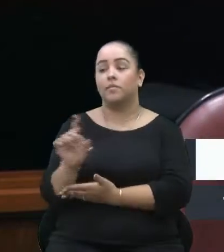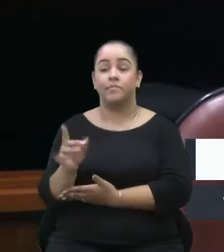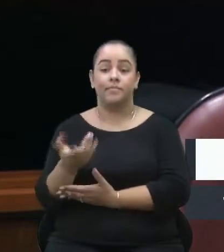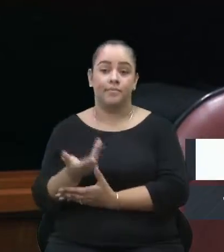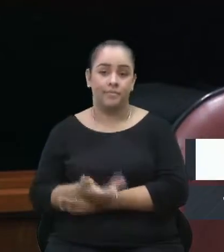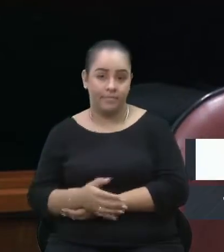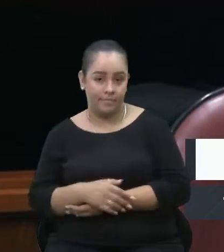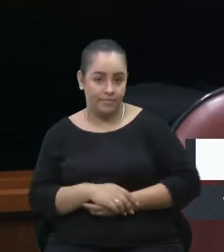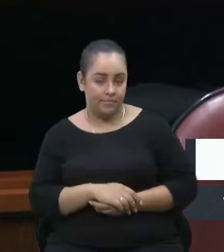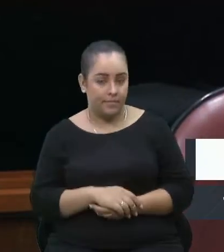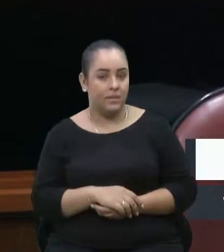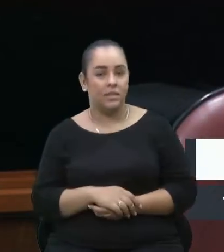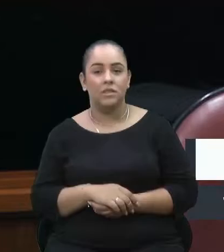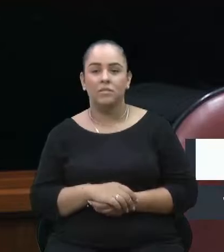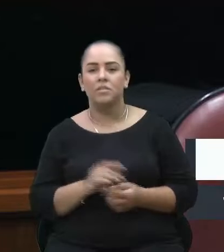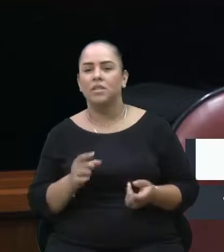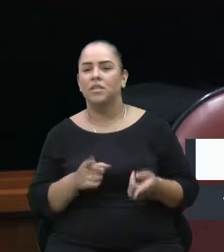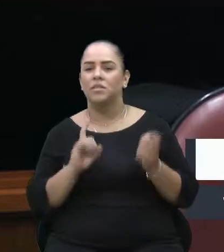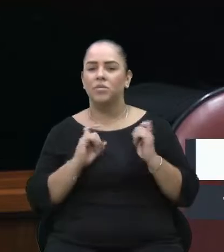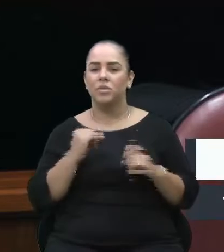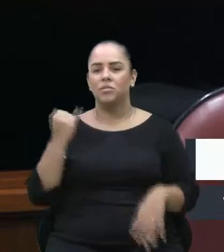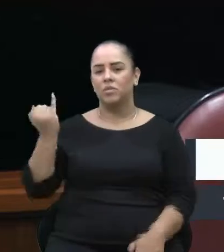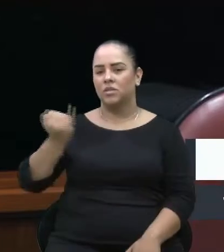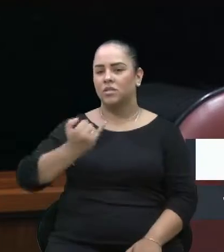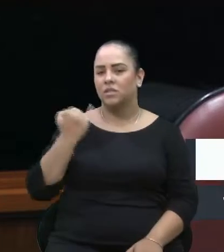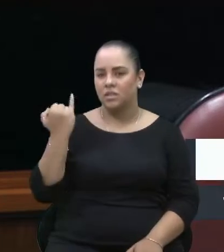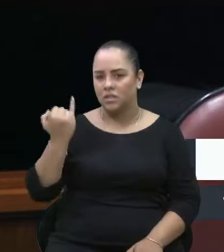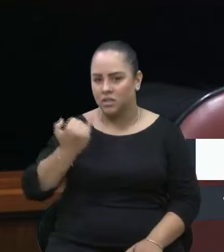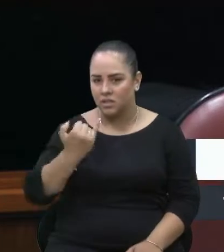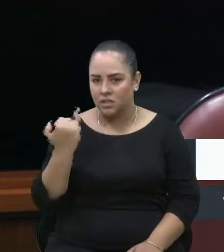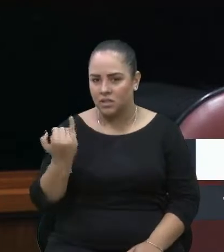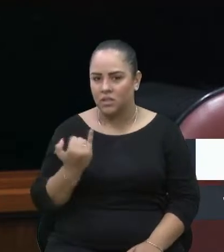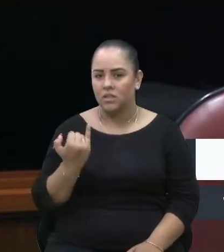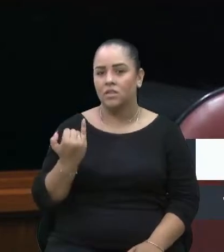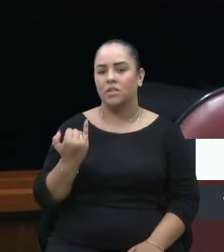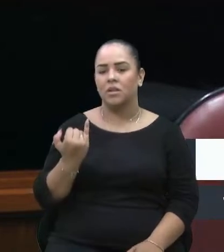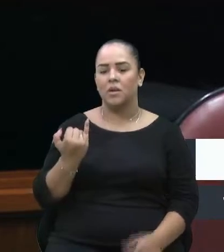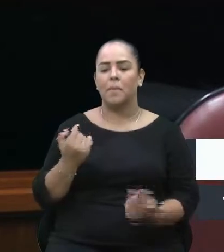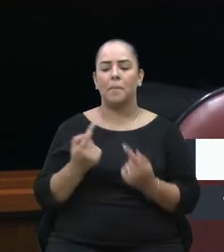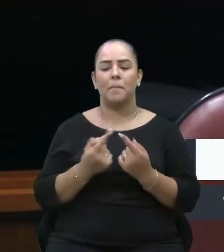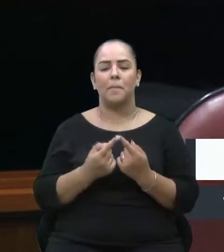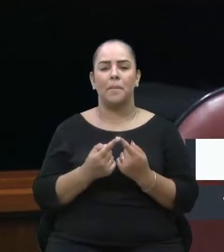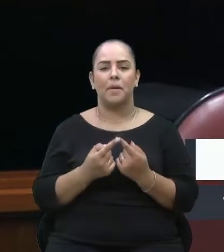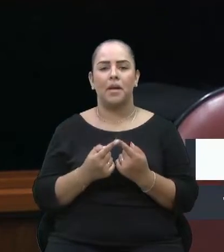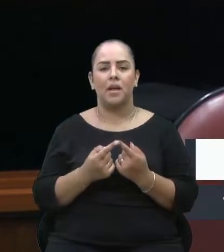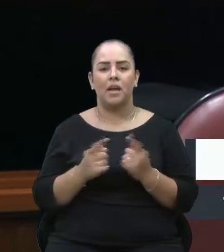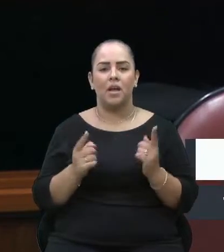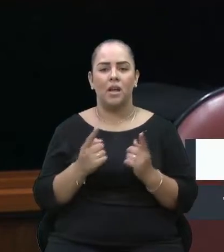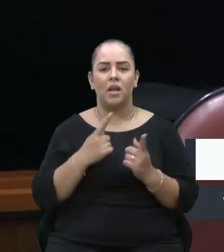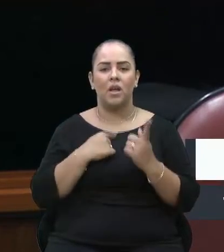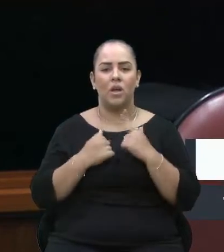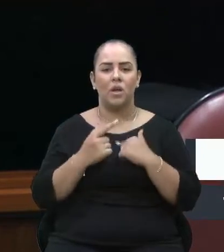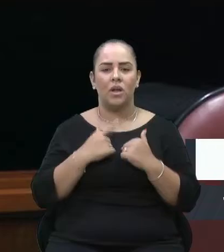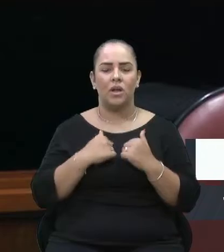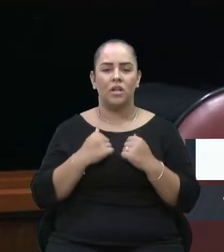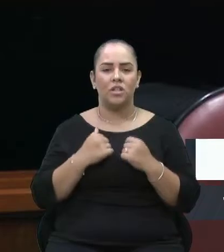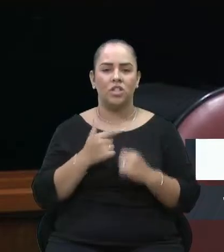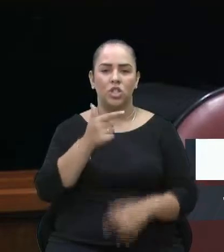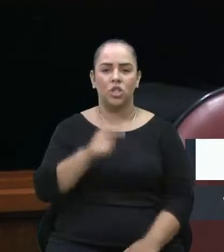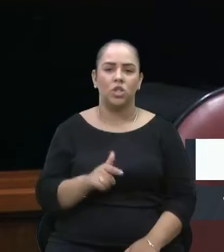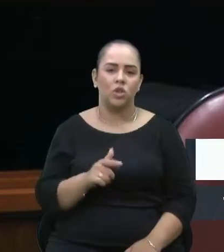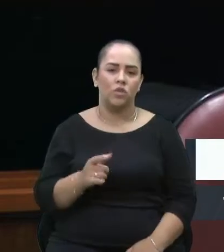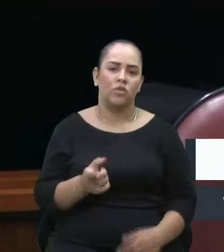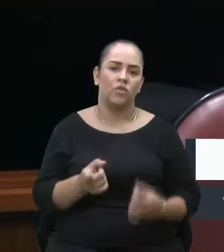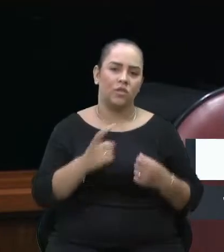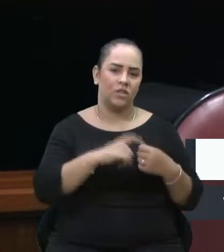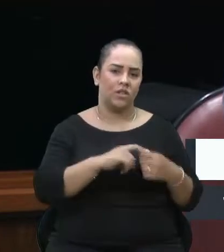a importância do subsídio, mas gostaria de voltar atrás, quando